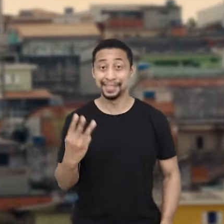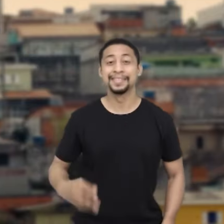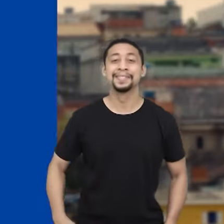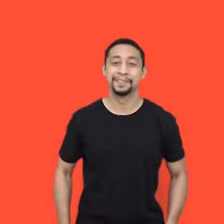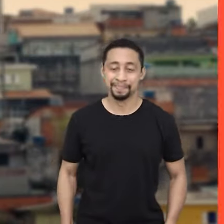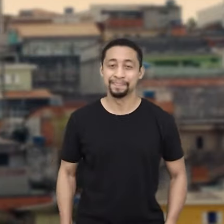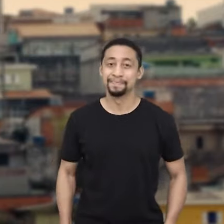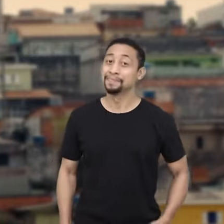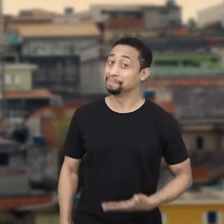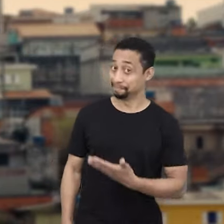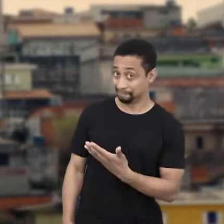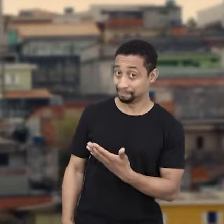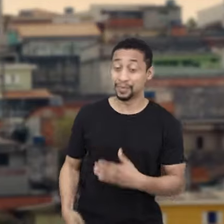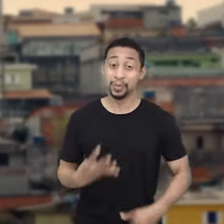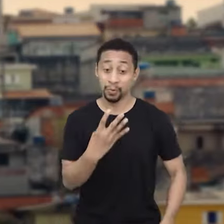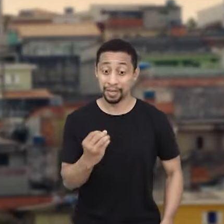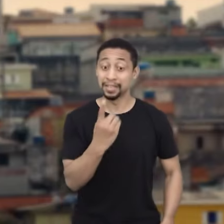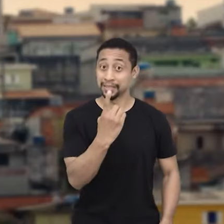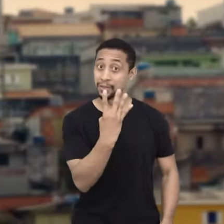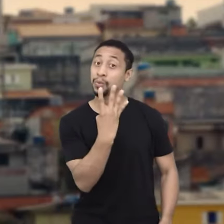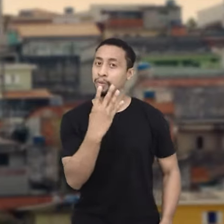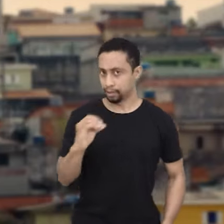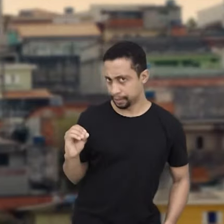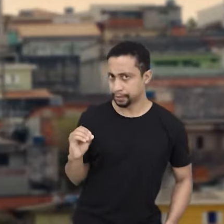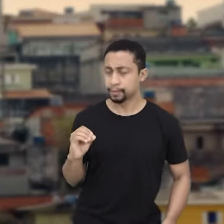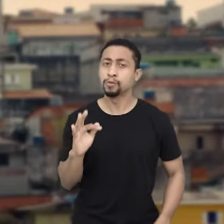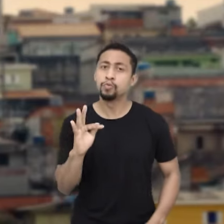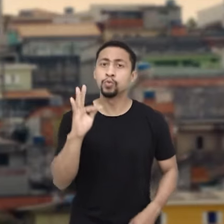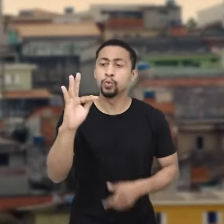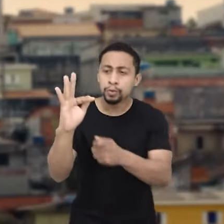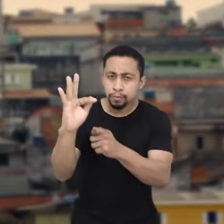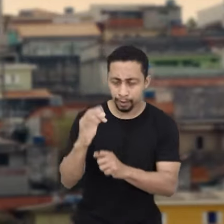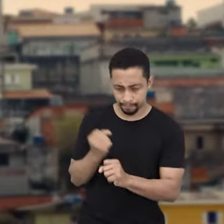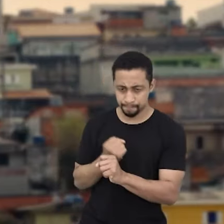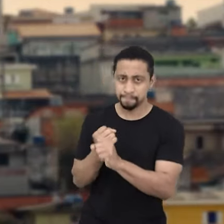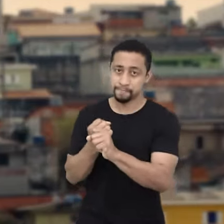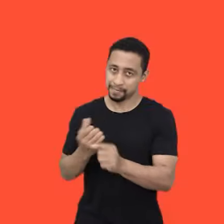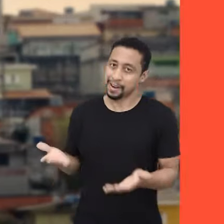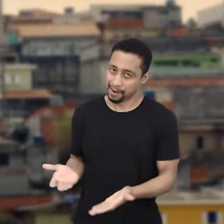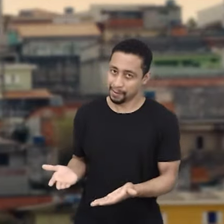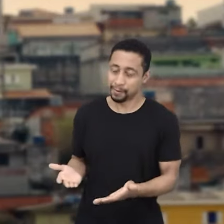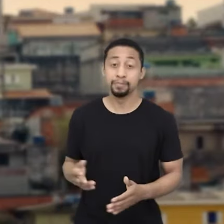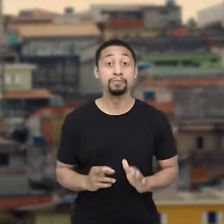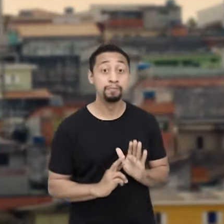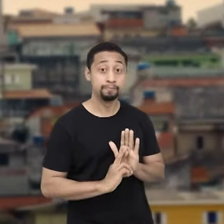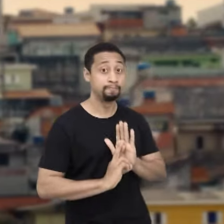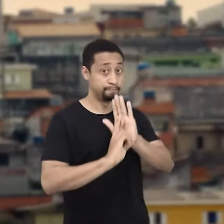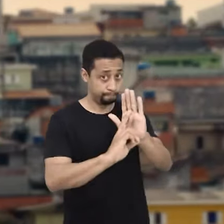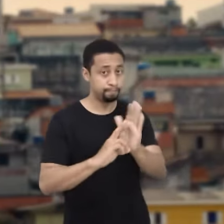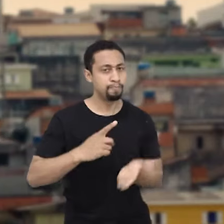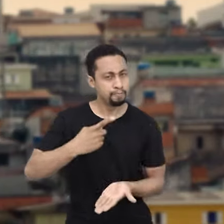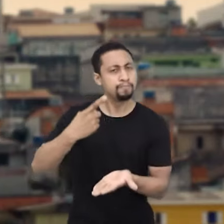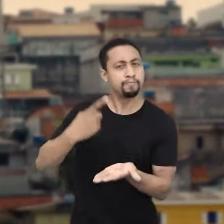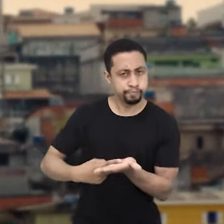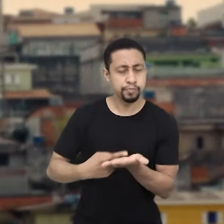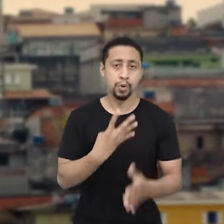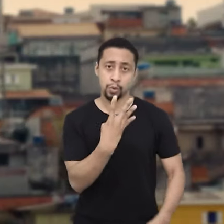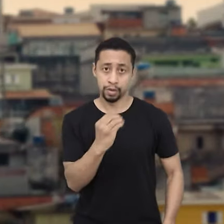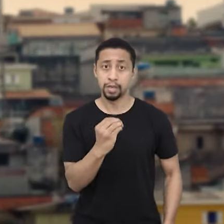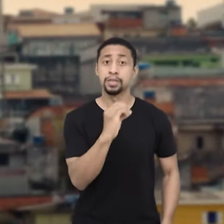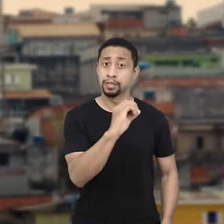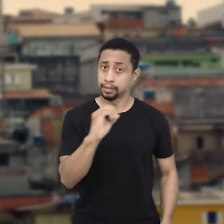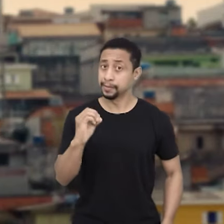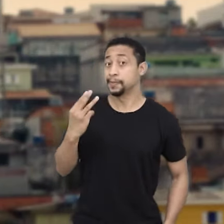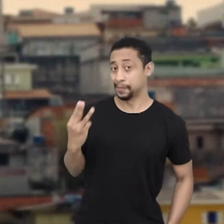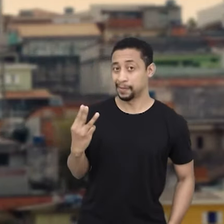3, 3, 3. Já de veríssimo, 40, 140. Construindo o futuro no presente. Representatividade e compromisso. 40,